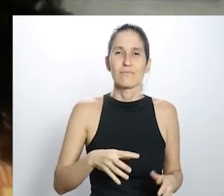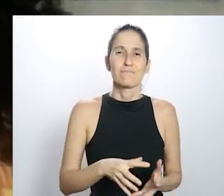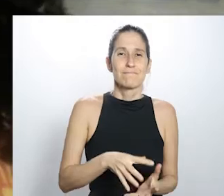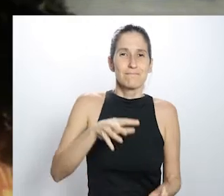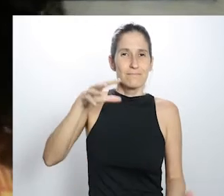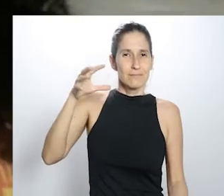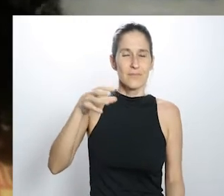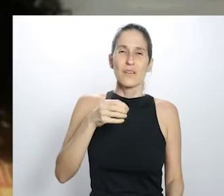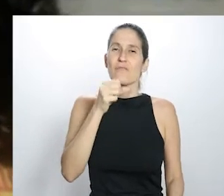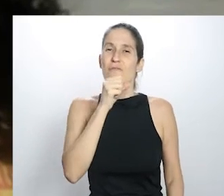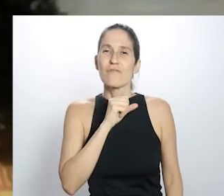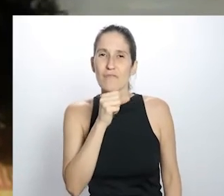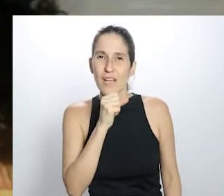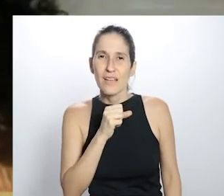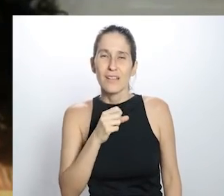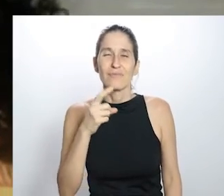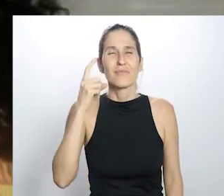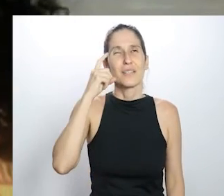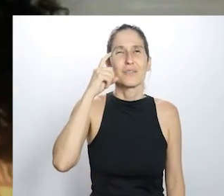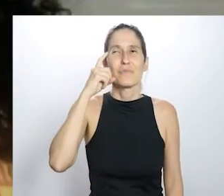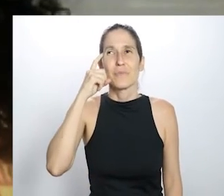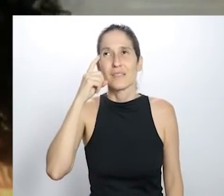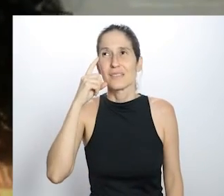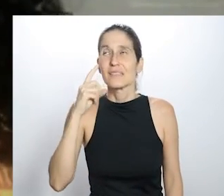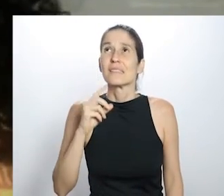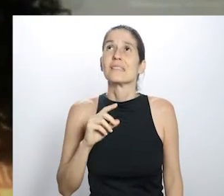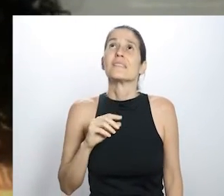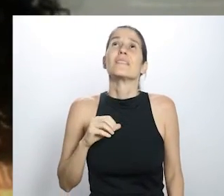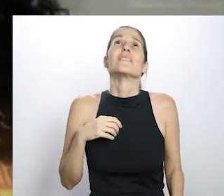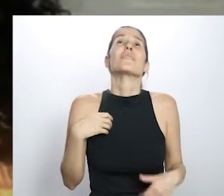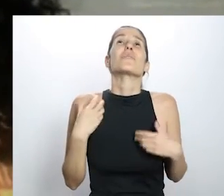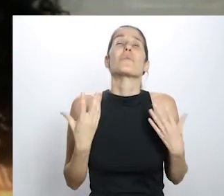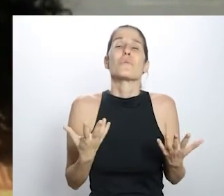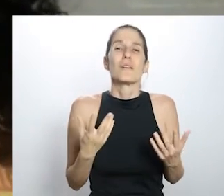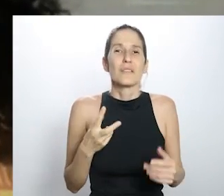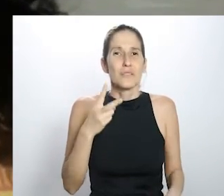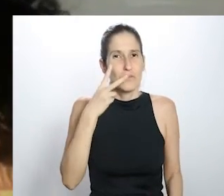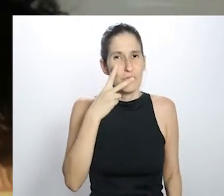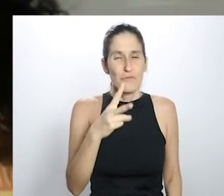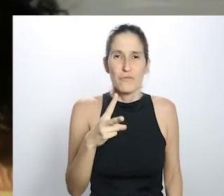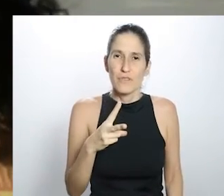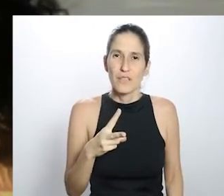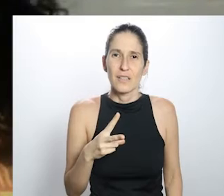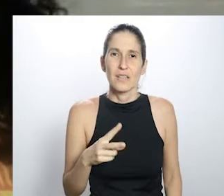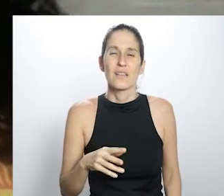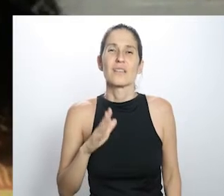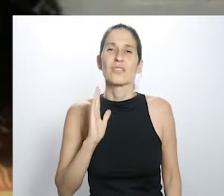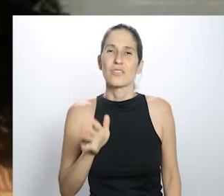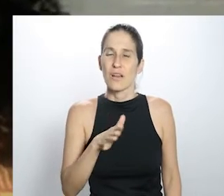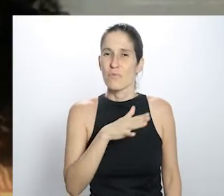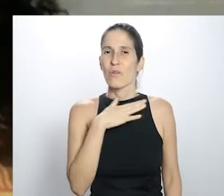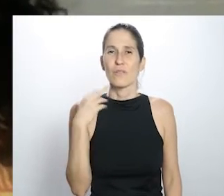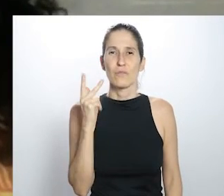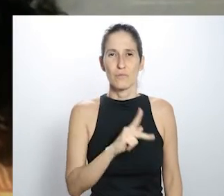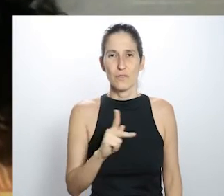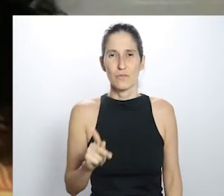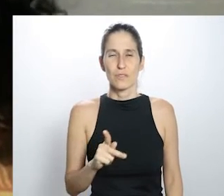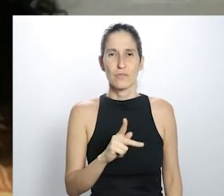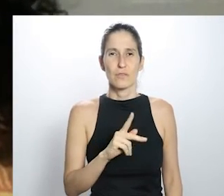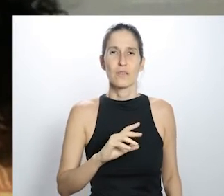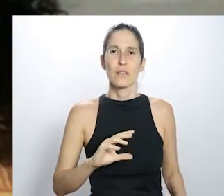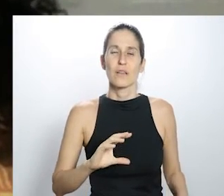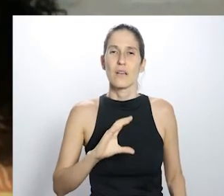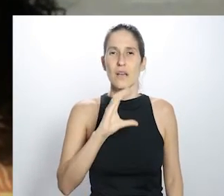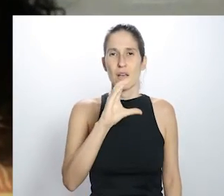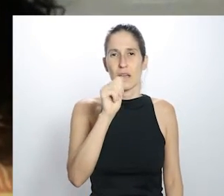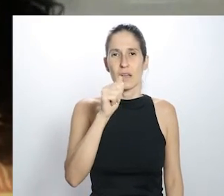né? E ainda penso, né? Quando eu vou revê-los? Quanto eu vou poder revê-los, né? A gente perdeu uma mestre do Carimbó, que é